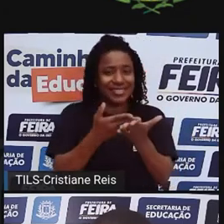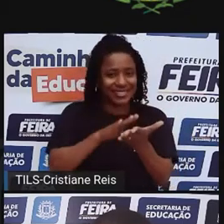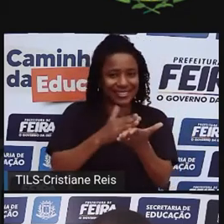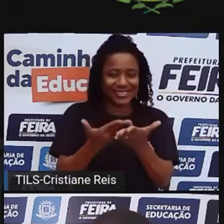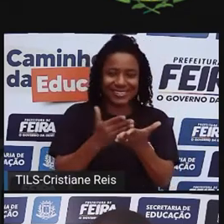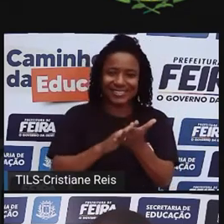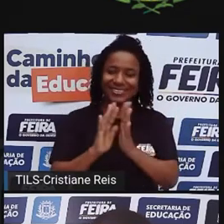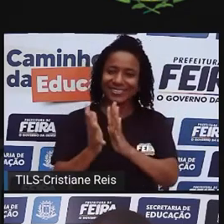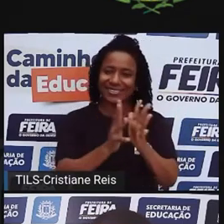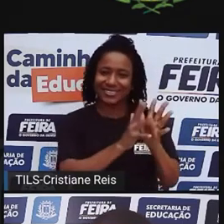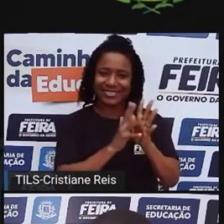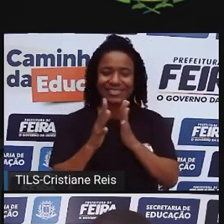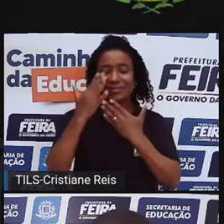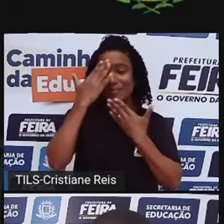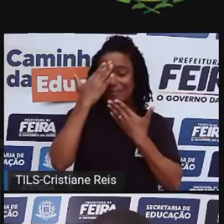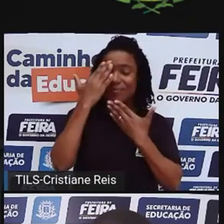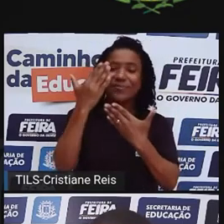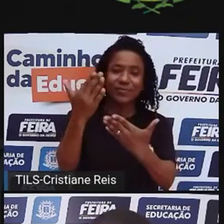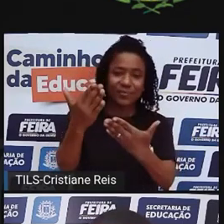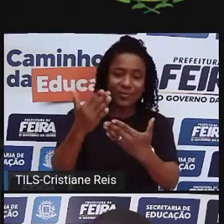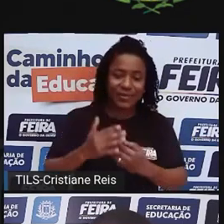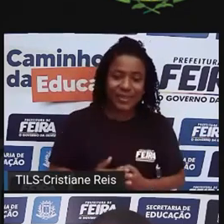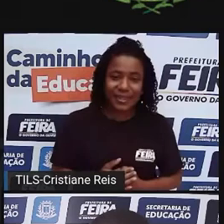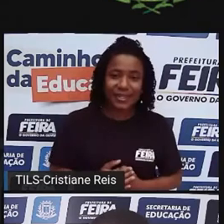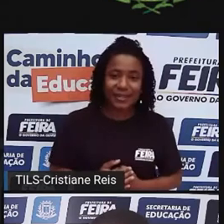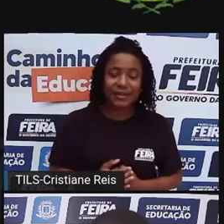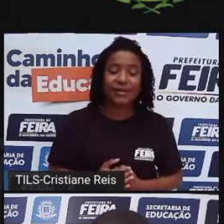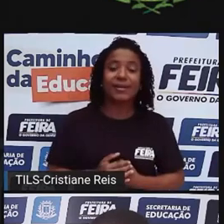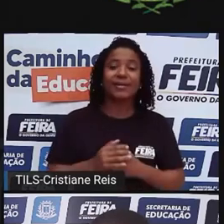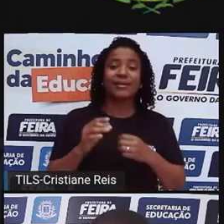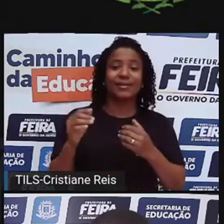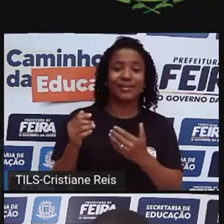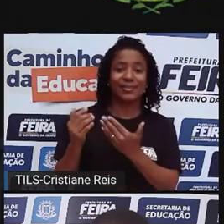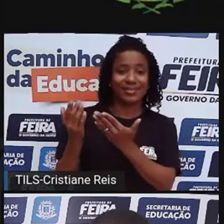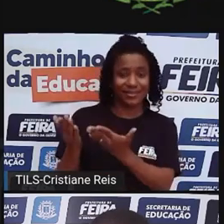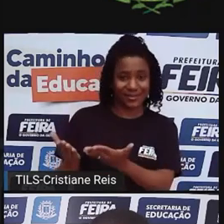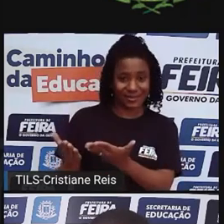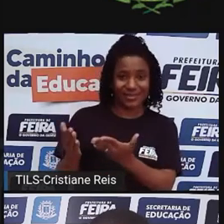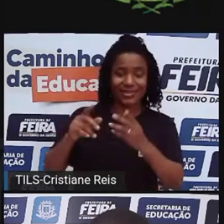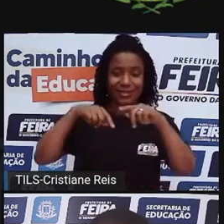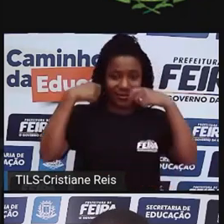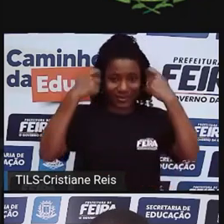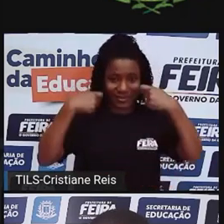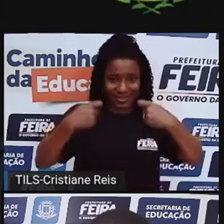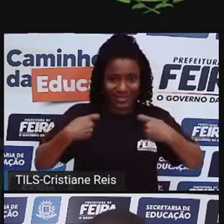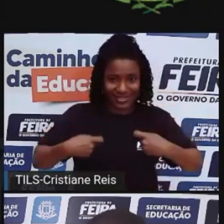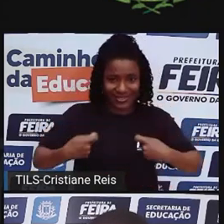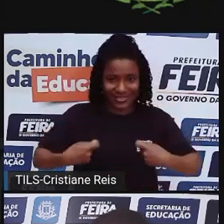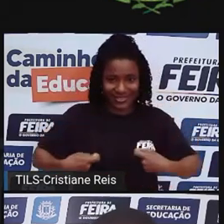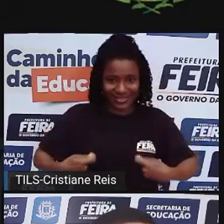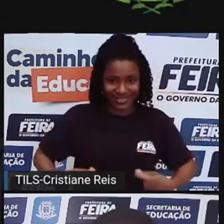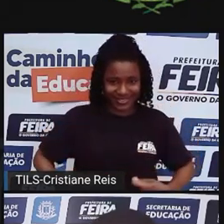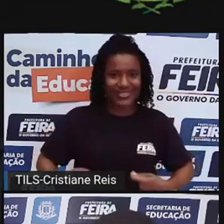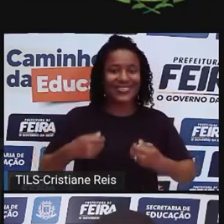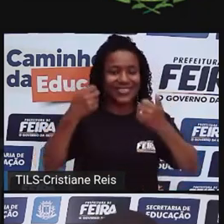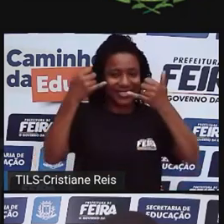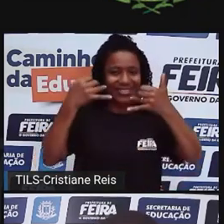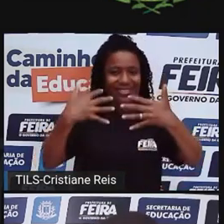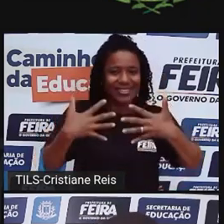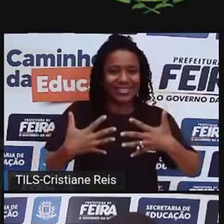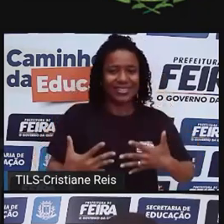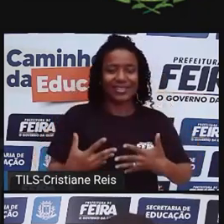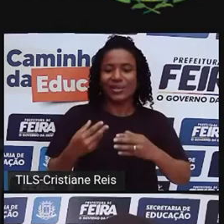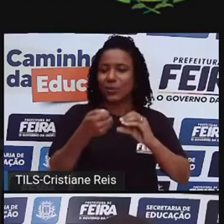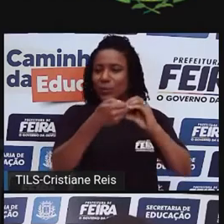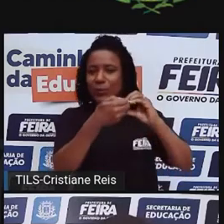Também agradeço imensamente. Também, assim como o Felipe, eu vou por esse caminho da audiodescrição, né? De contar quem